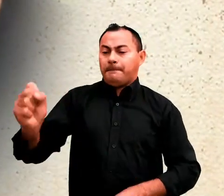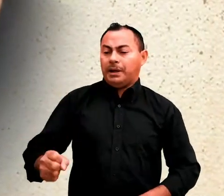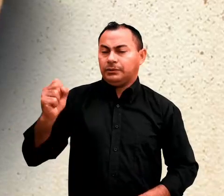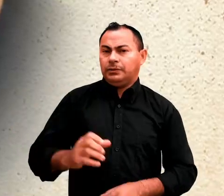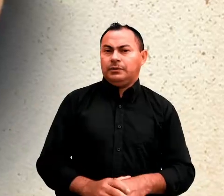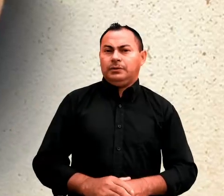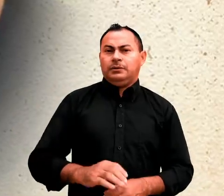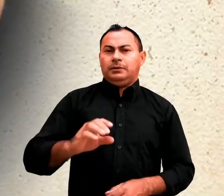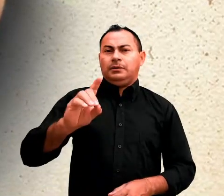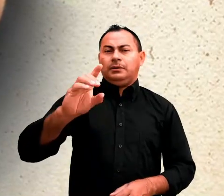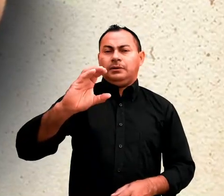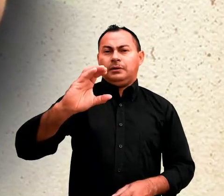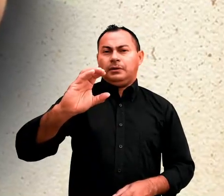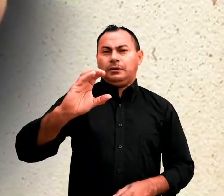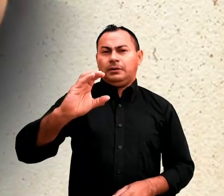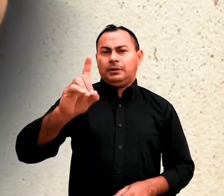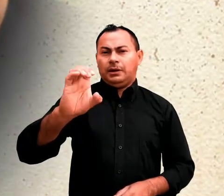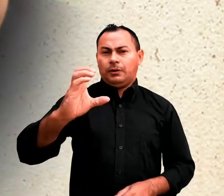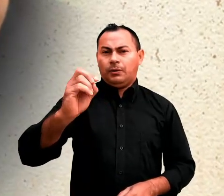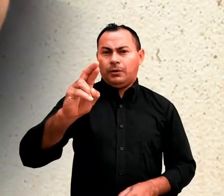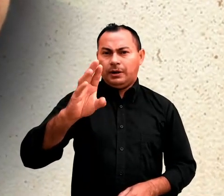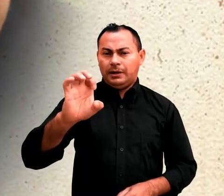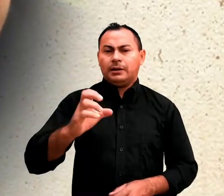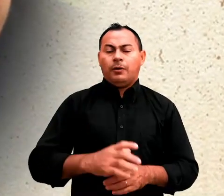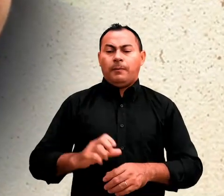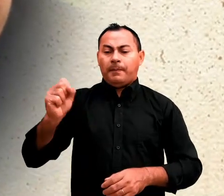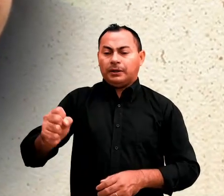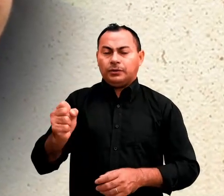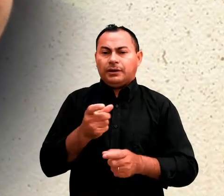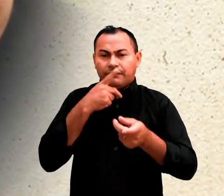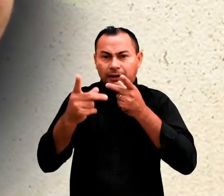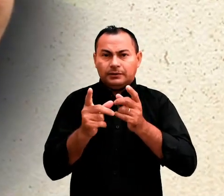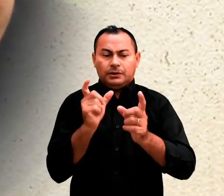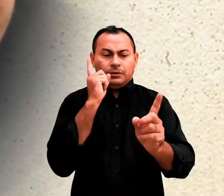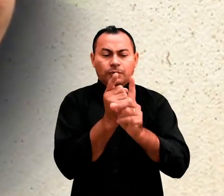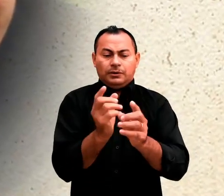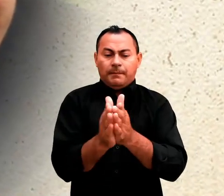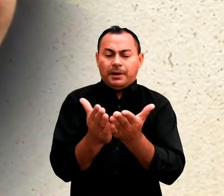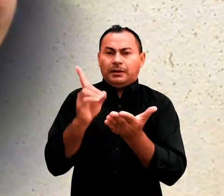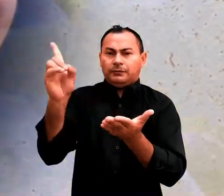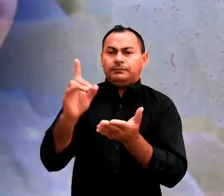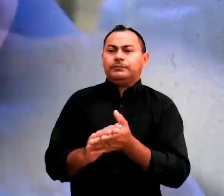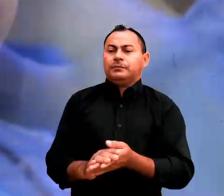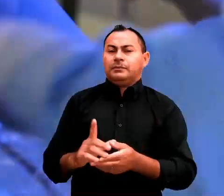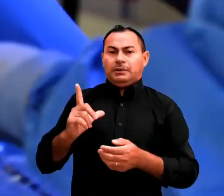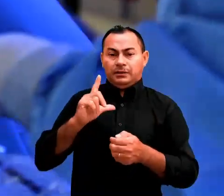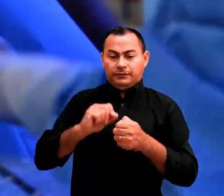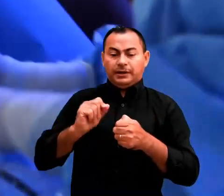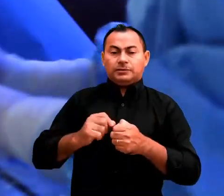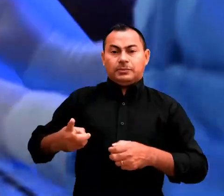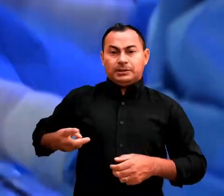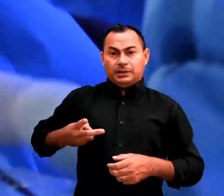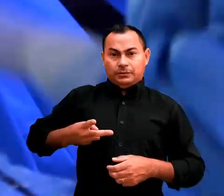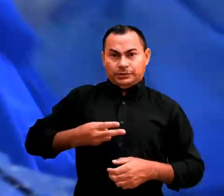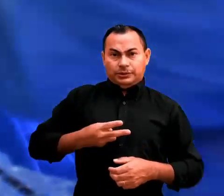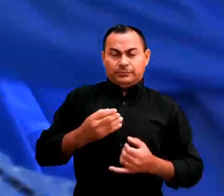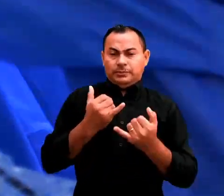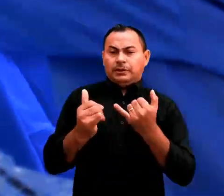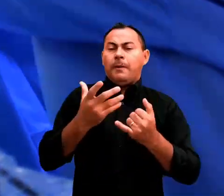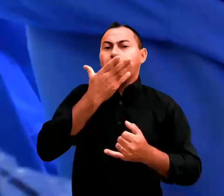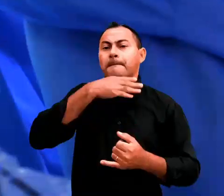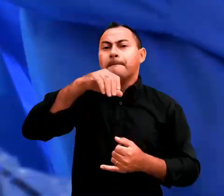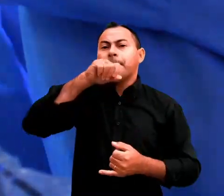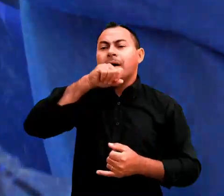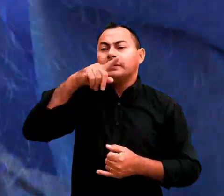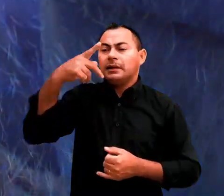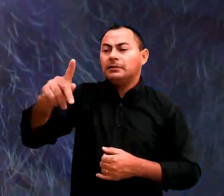Woodward, que é o autor aqui do Encontro com a Palavra. Então, o pastor Dick passou por uma cirurgia semelhante e seu